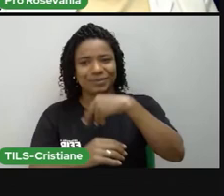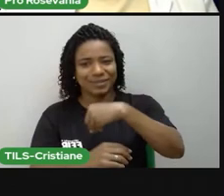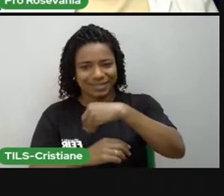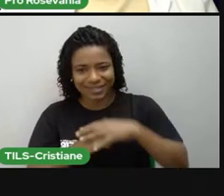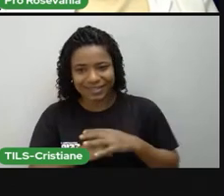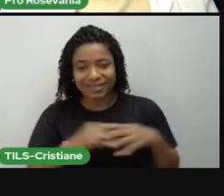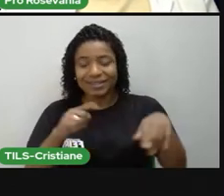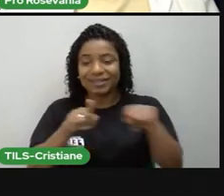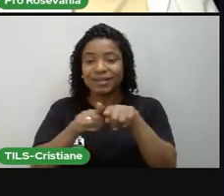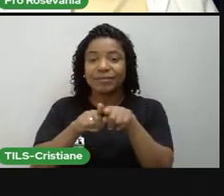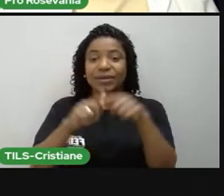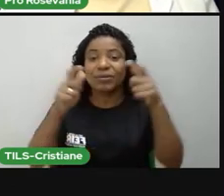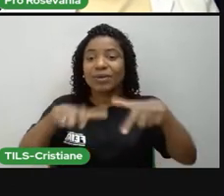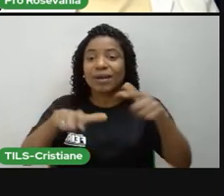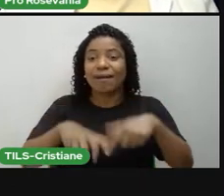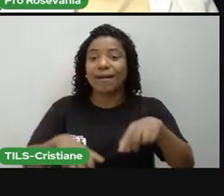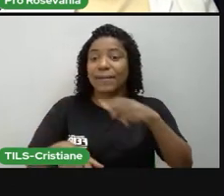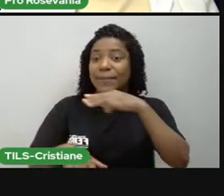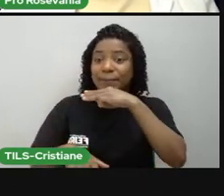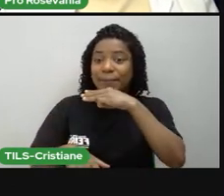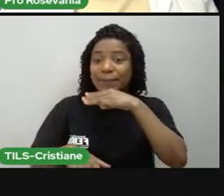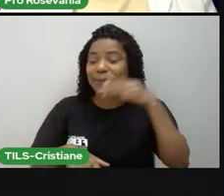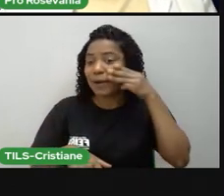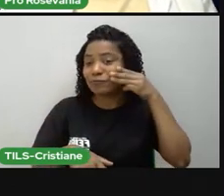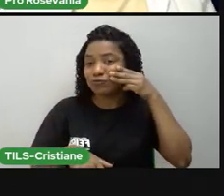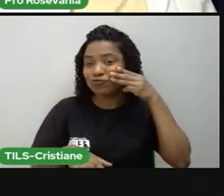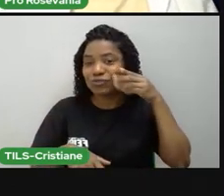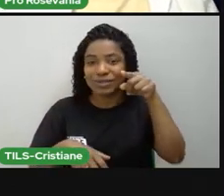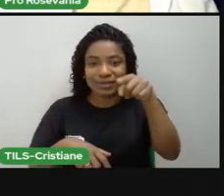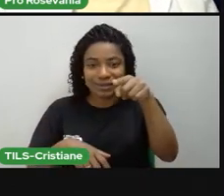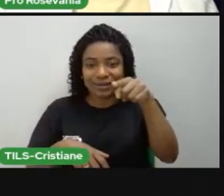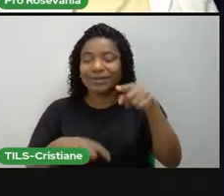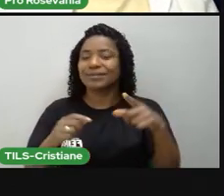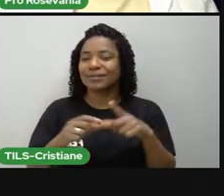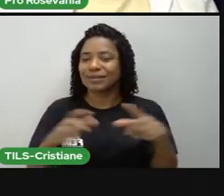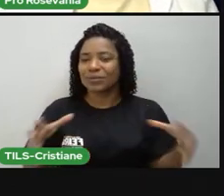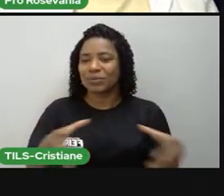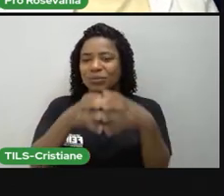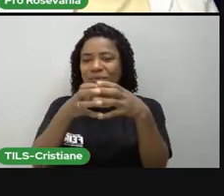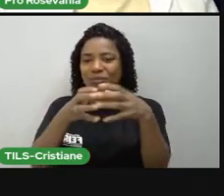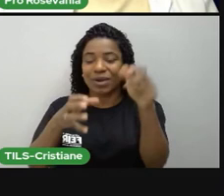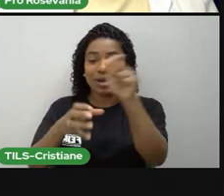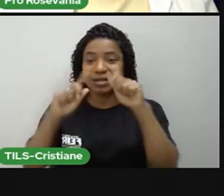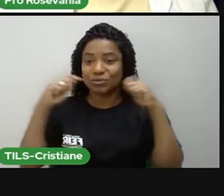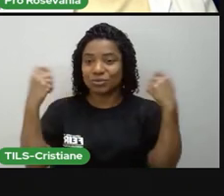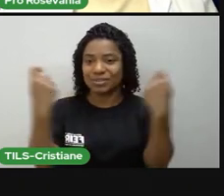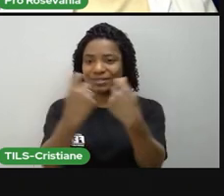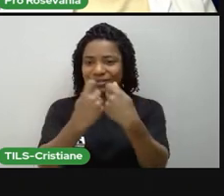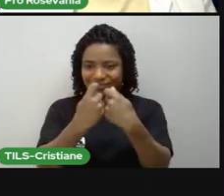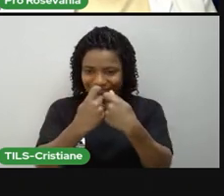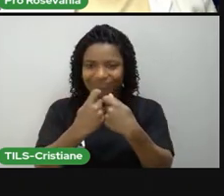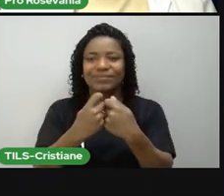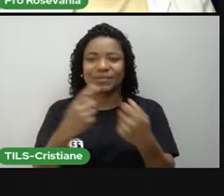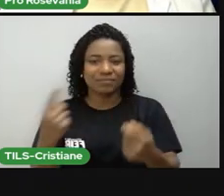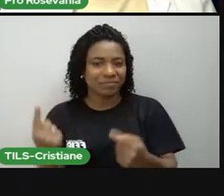na Matinha, né, a Associação Coleirinho, né, foi o primeiro, assim, né,